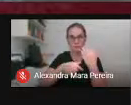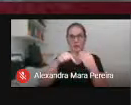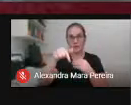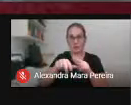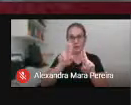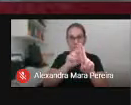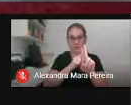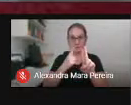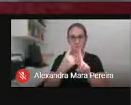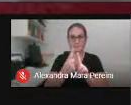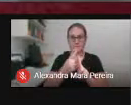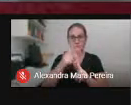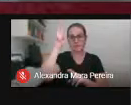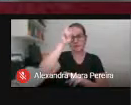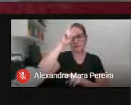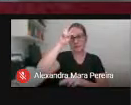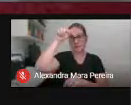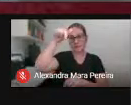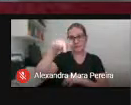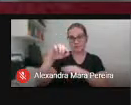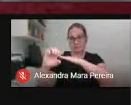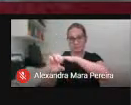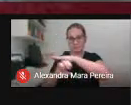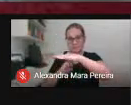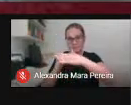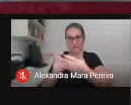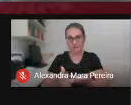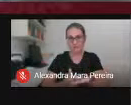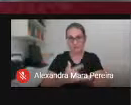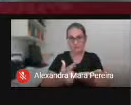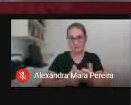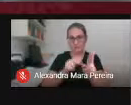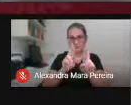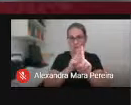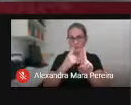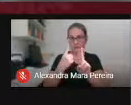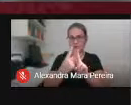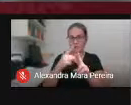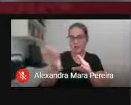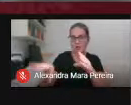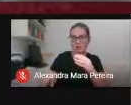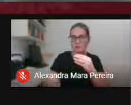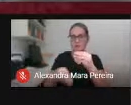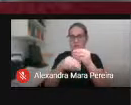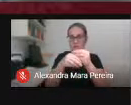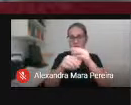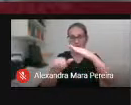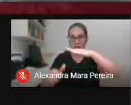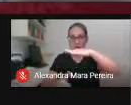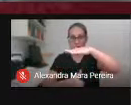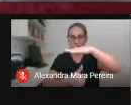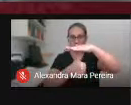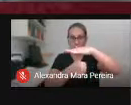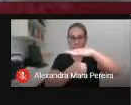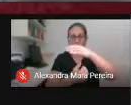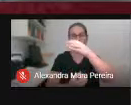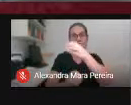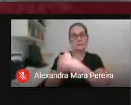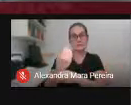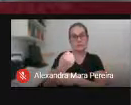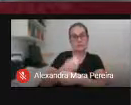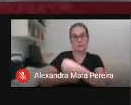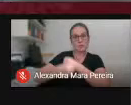Lembrando que a editora da UFGD é um órgão suplementar da reitoria, é um órgão que foi criado em